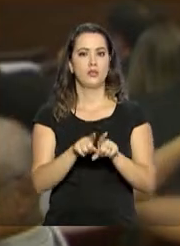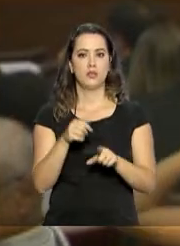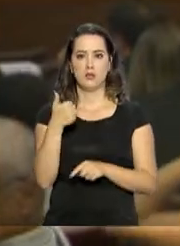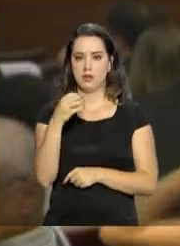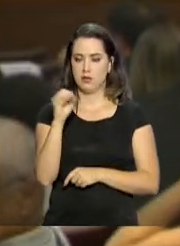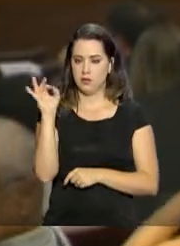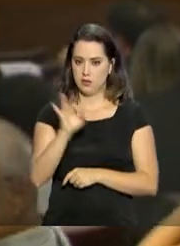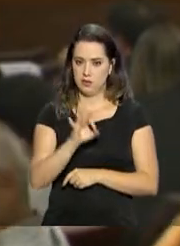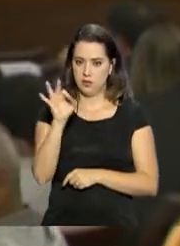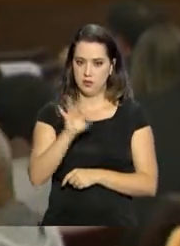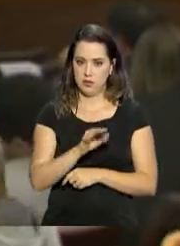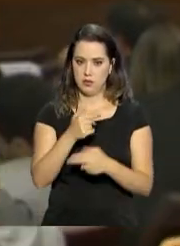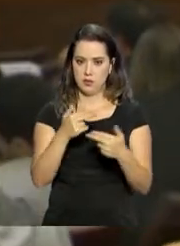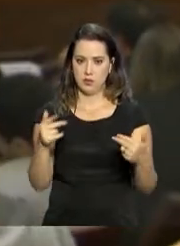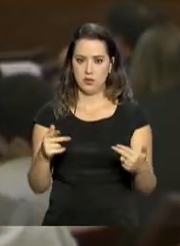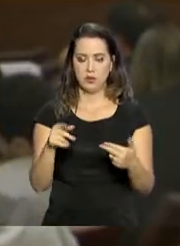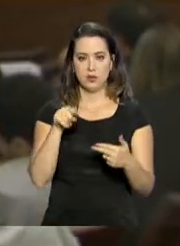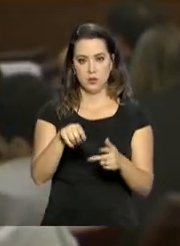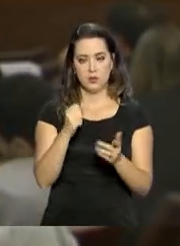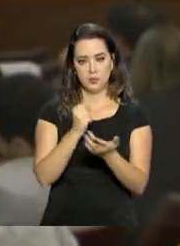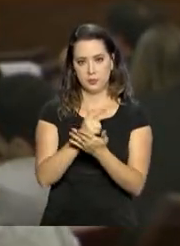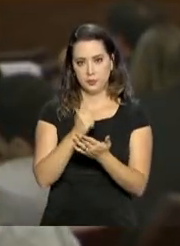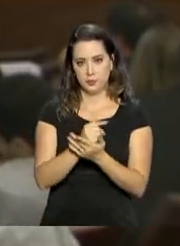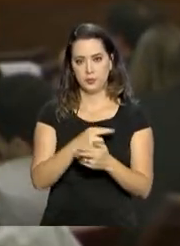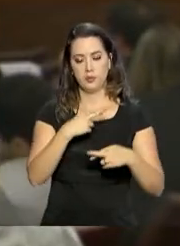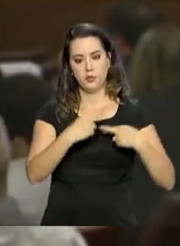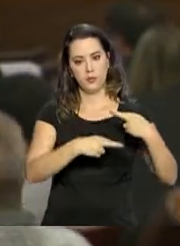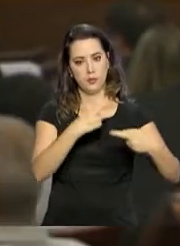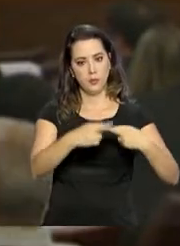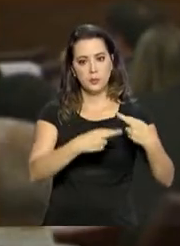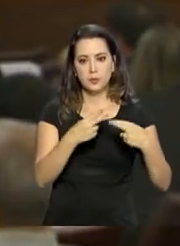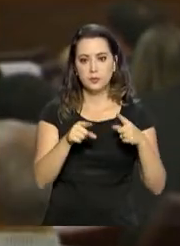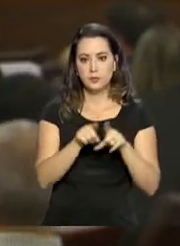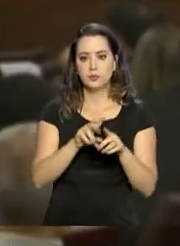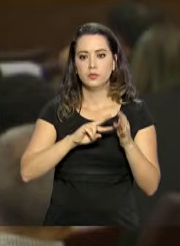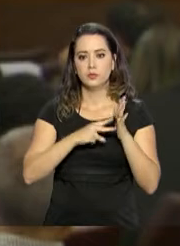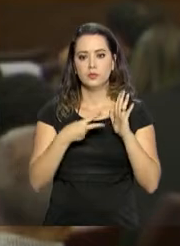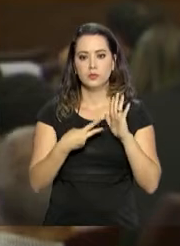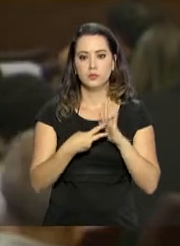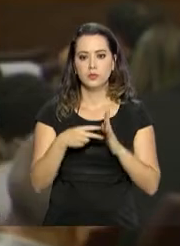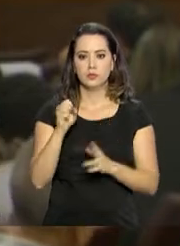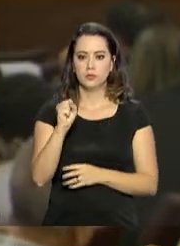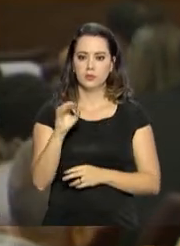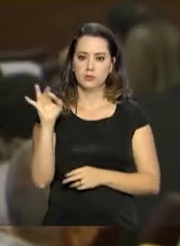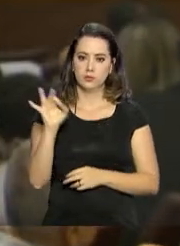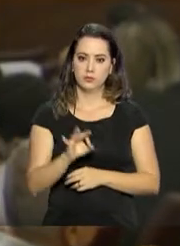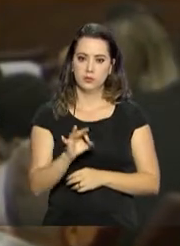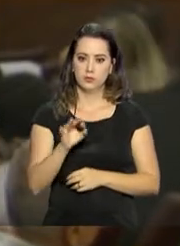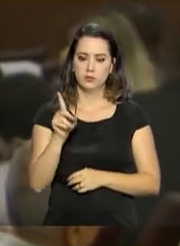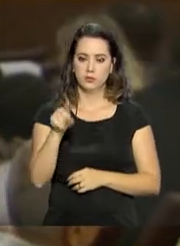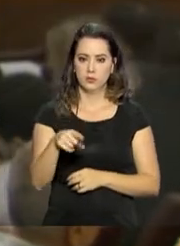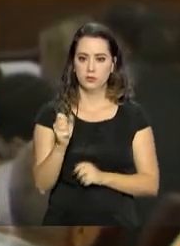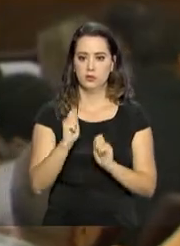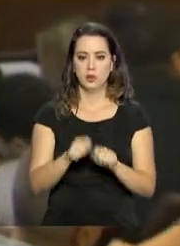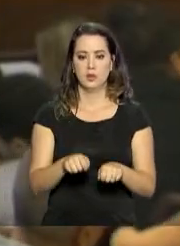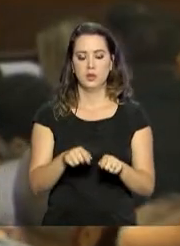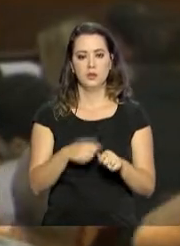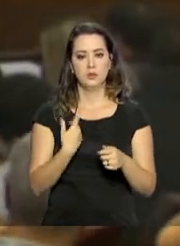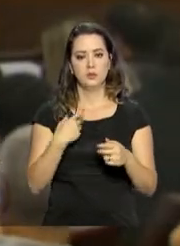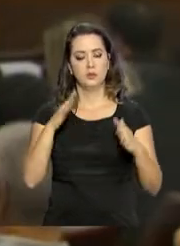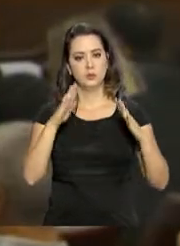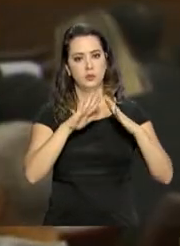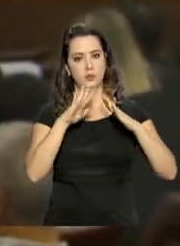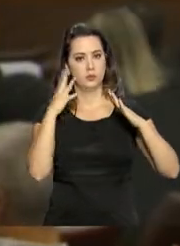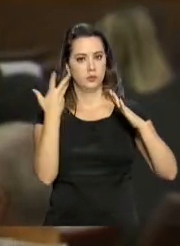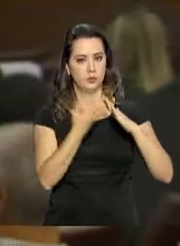do valor dos equipamentos. As fontes de energia renováveis representam cerca de 80% da capacidade instalada de